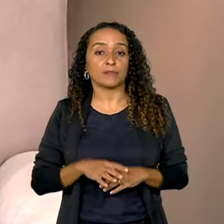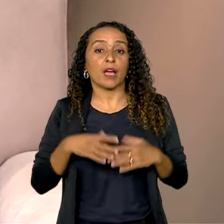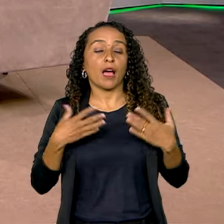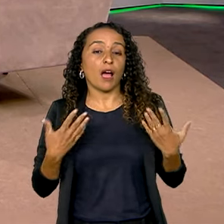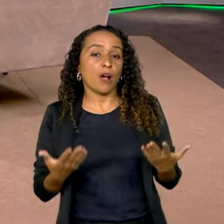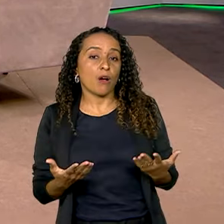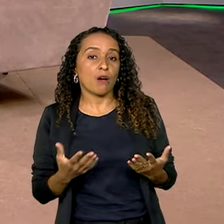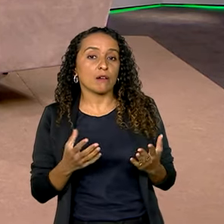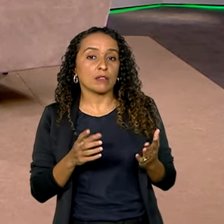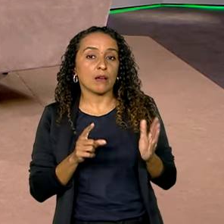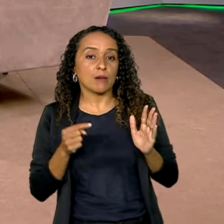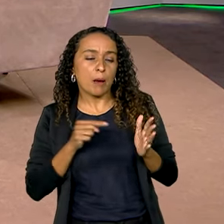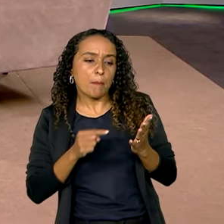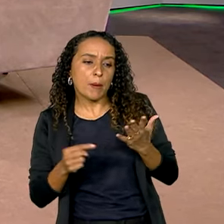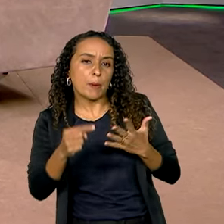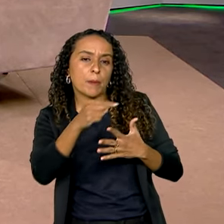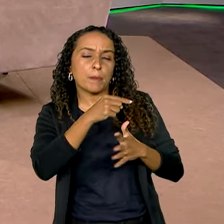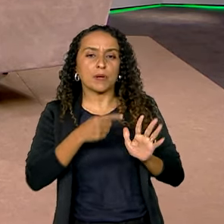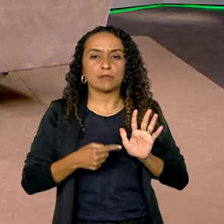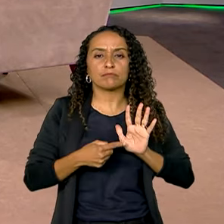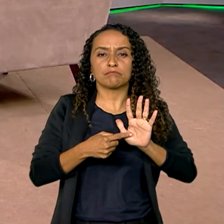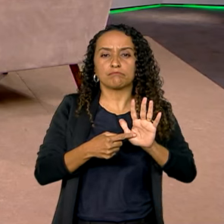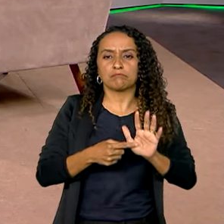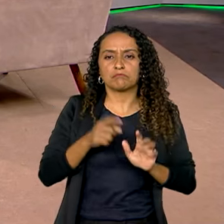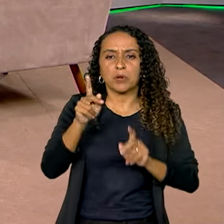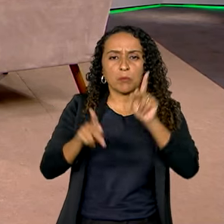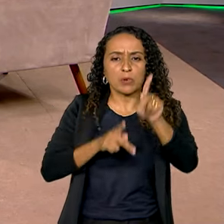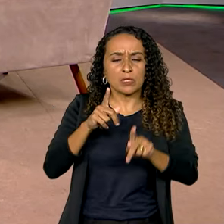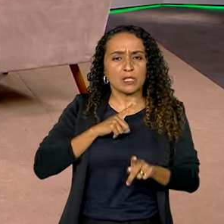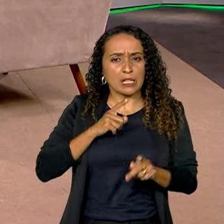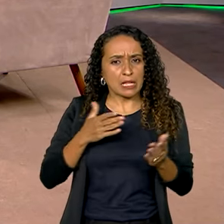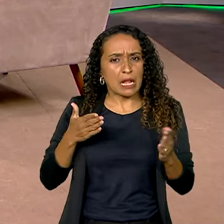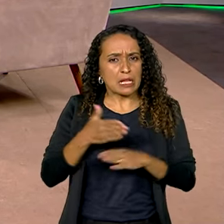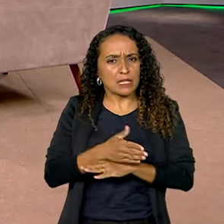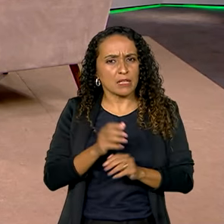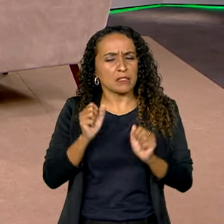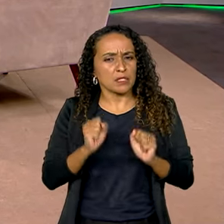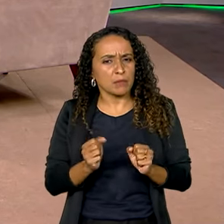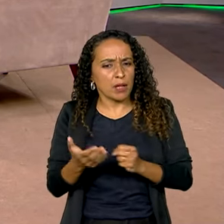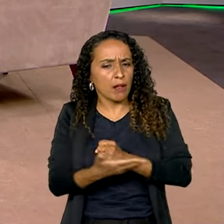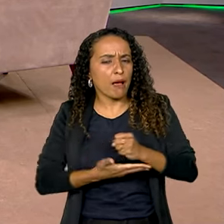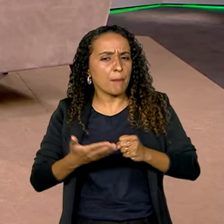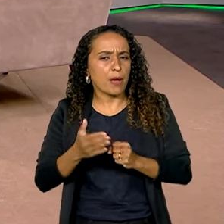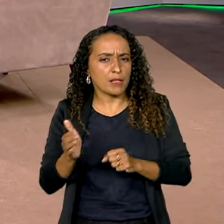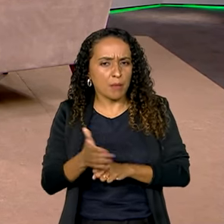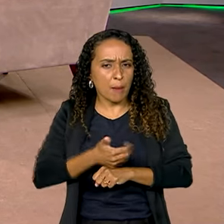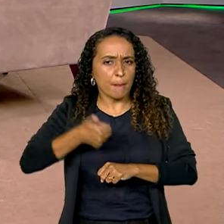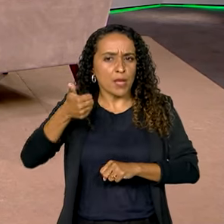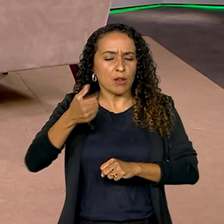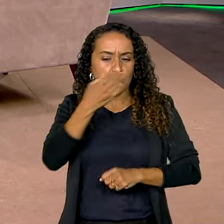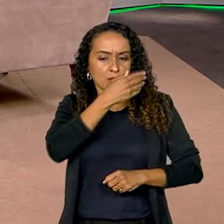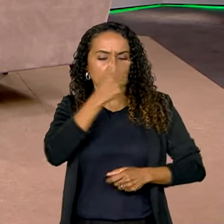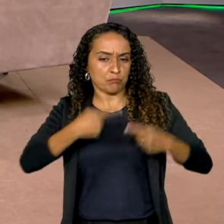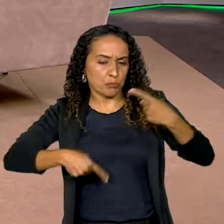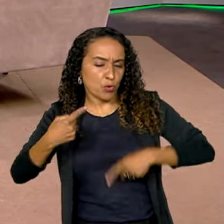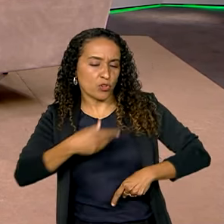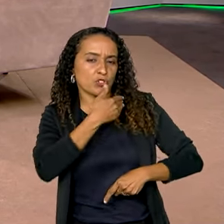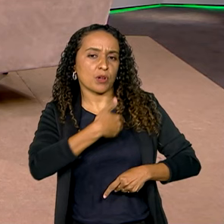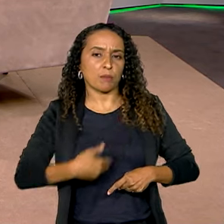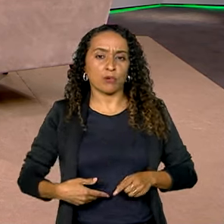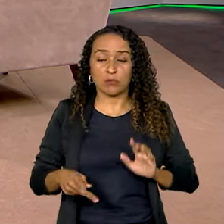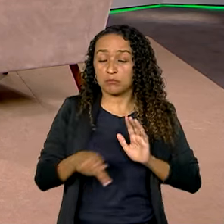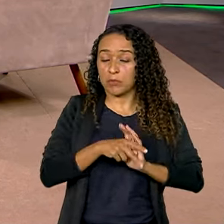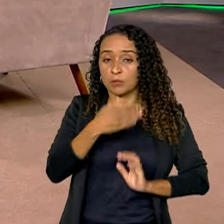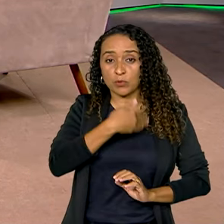dados, além da população ter acesso, eles servem como subsídio para melhorar políticas públicas, né, para o próprio